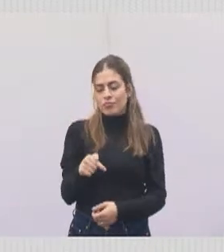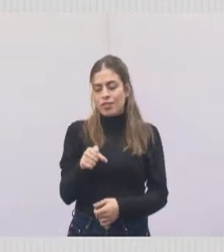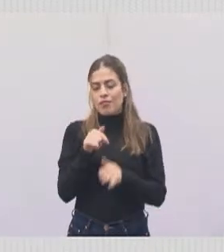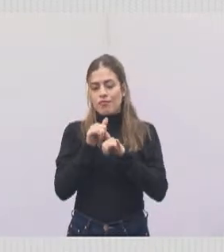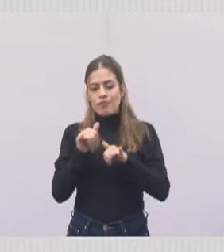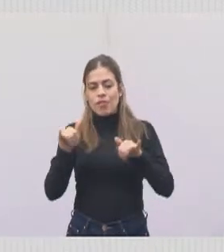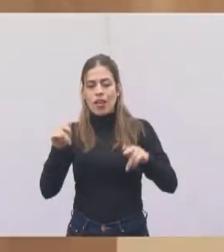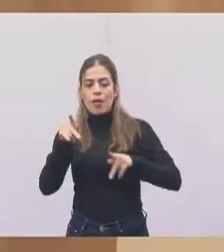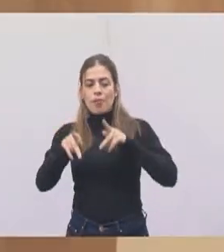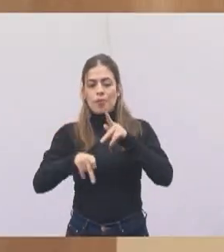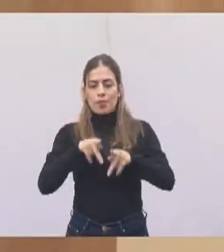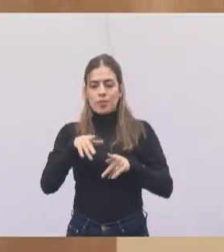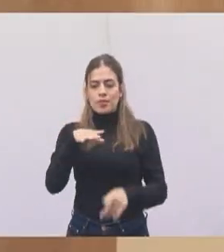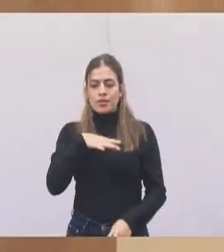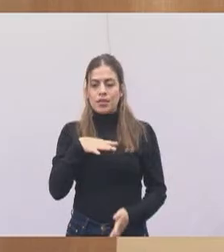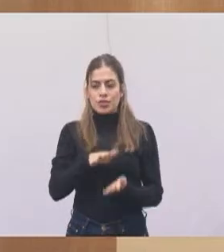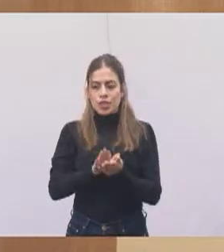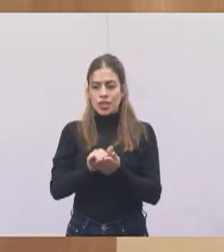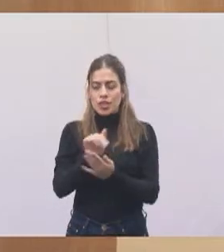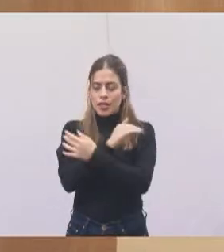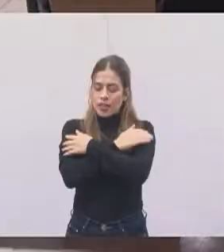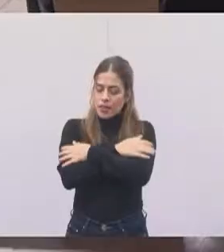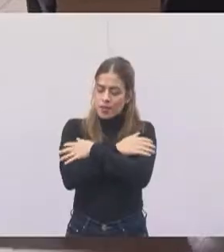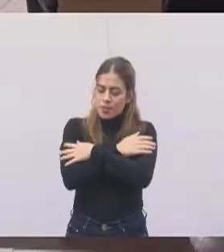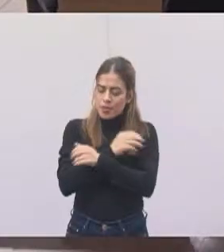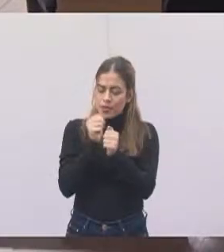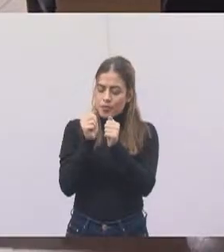da nossa cidade de Jacareí. Um abraço a todos e fiquem com Deus.